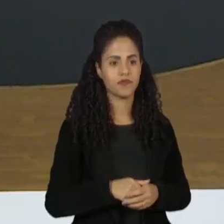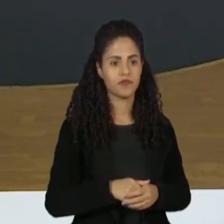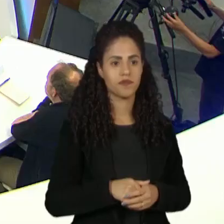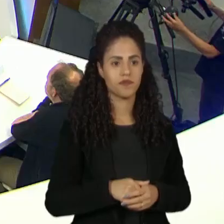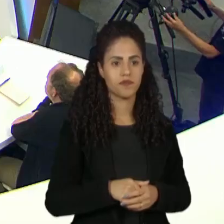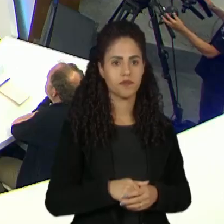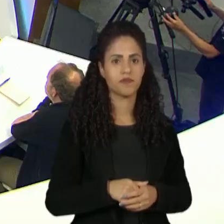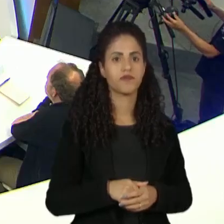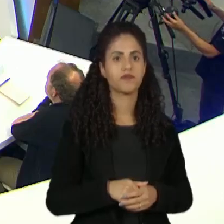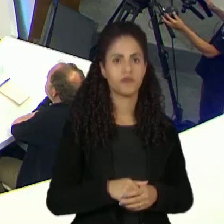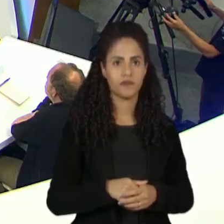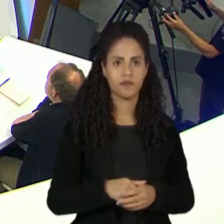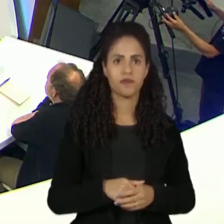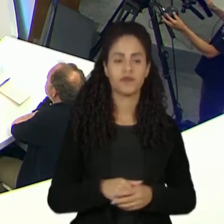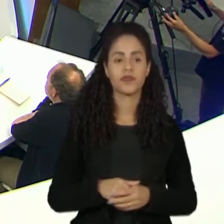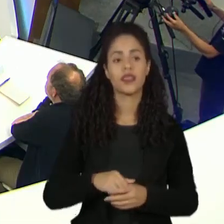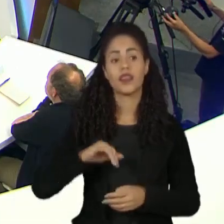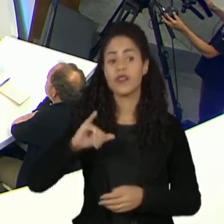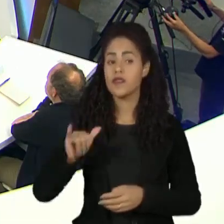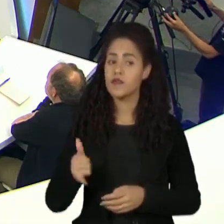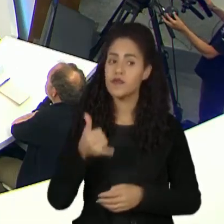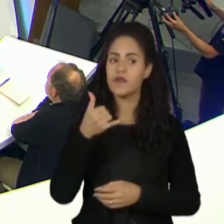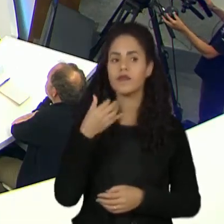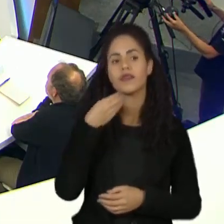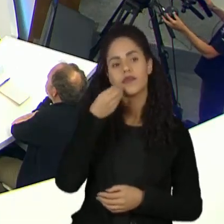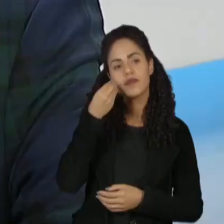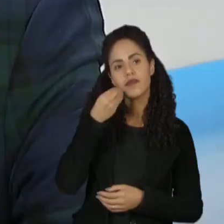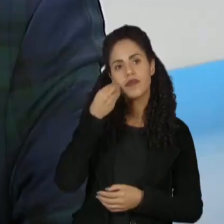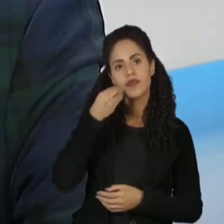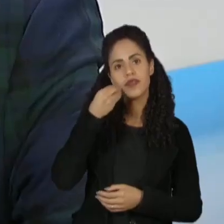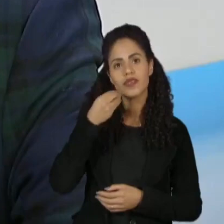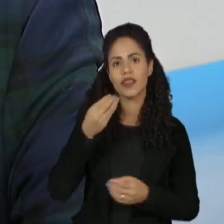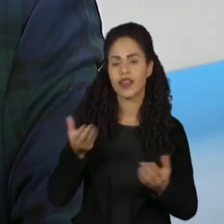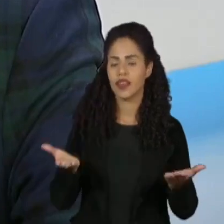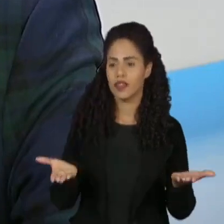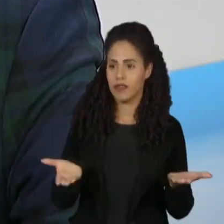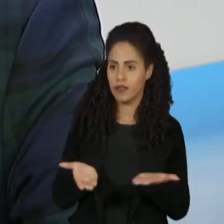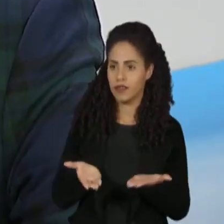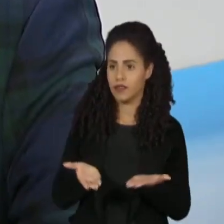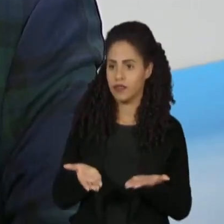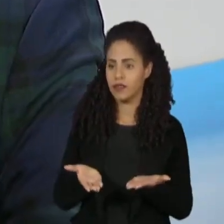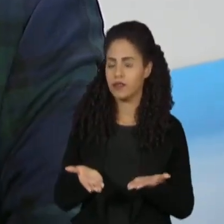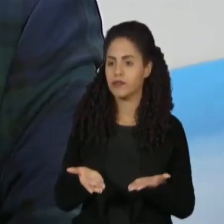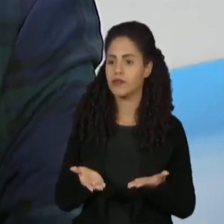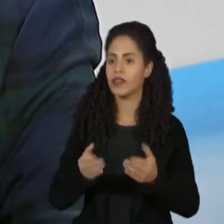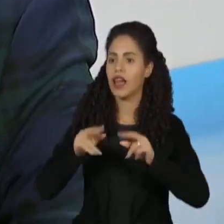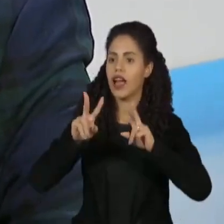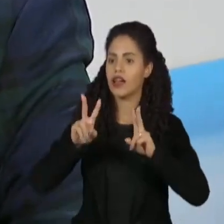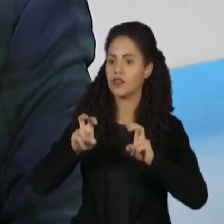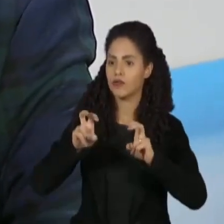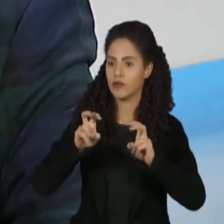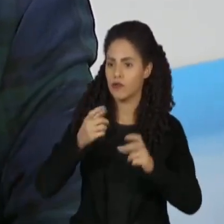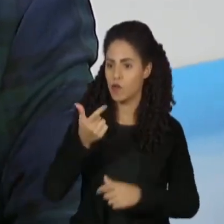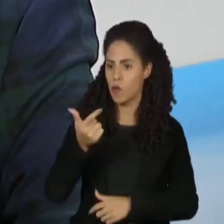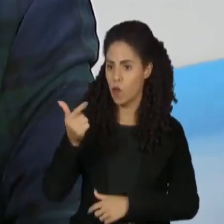Paulo, vou aproveitar a oportunidade aqui de começar um bloco e mudar de assunto.